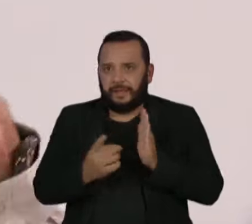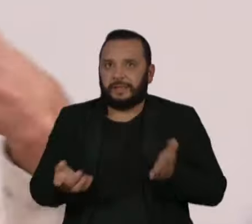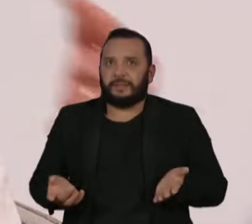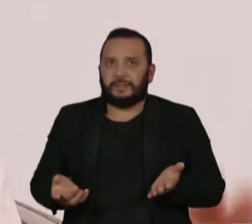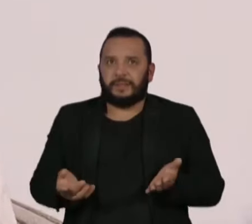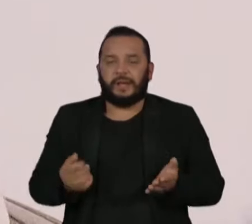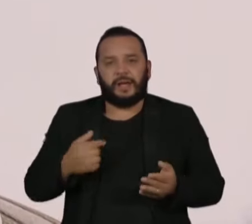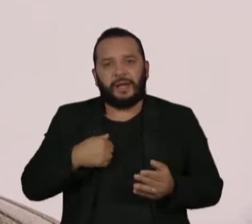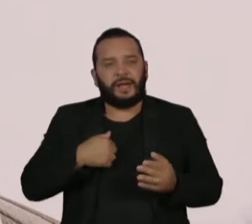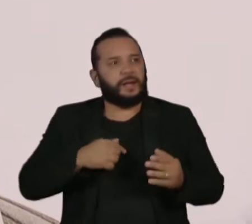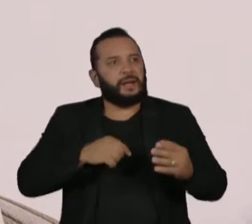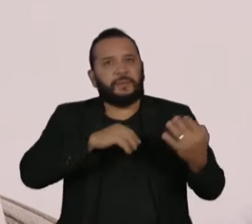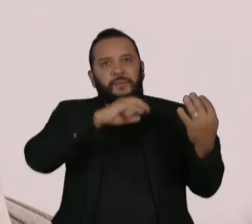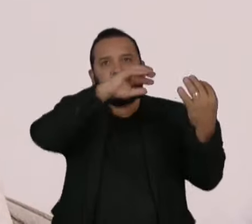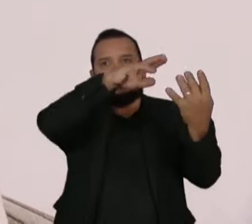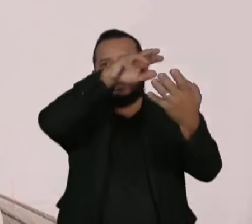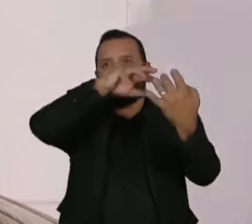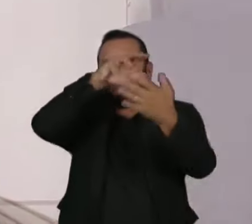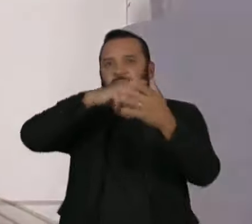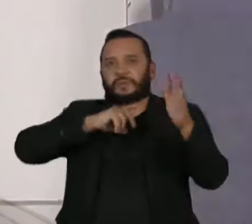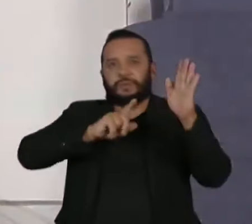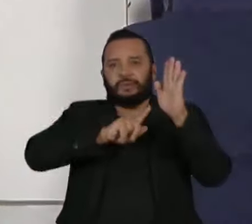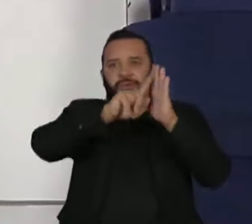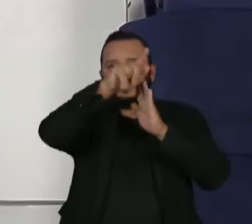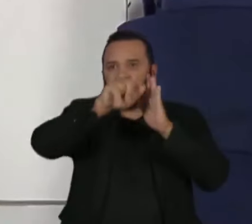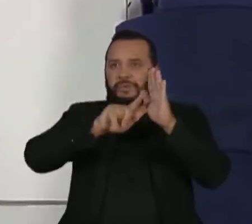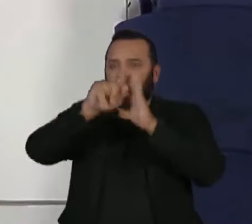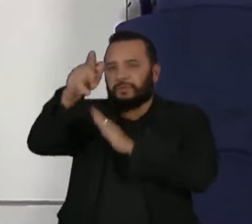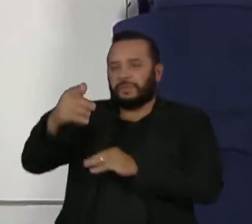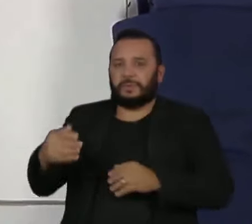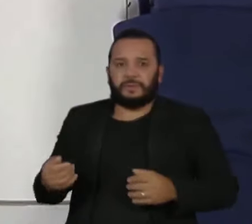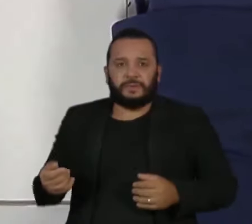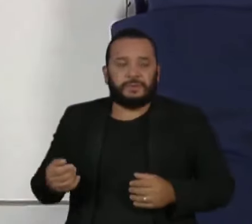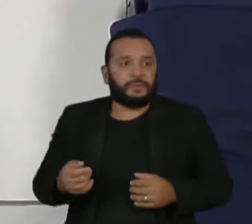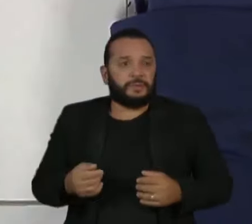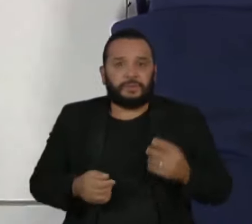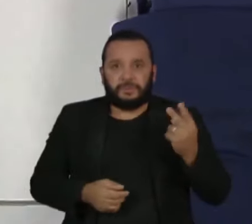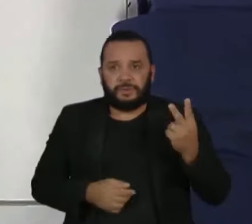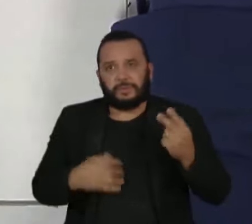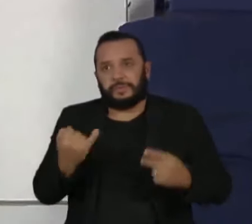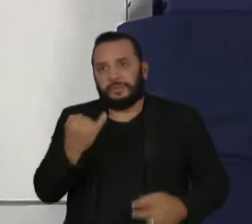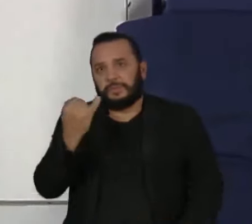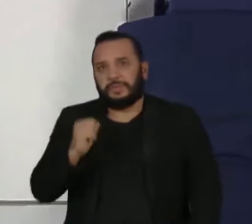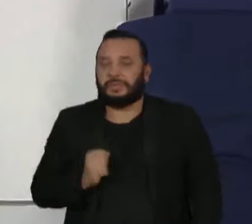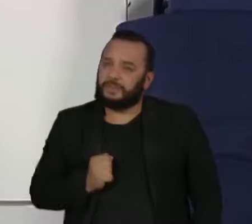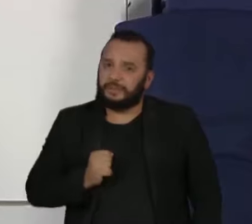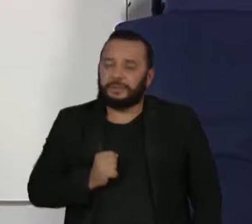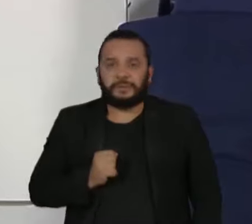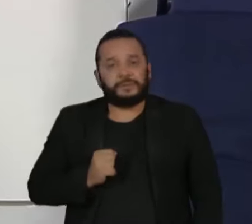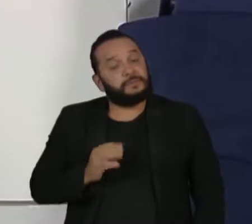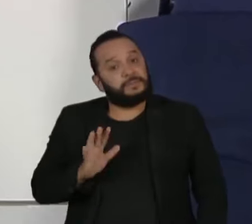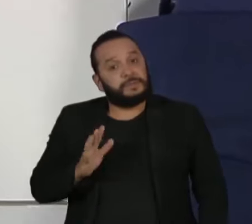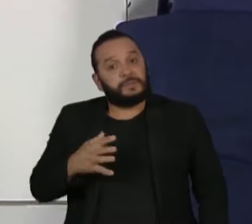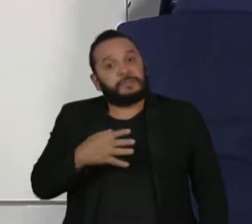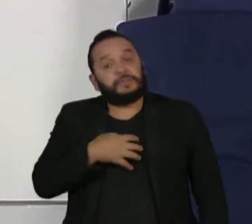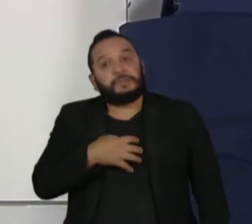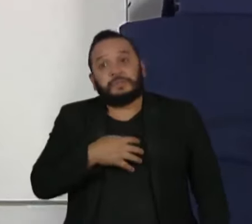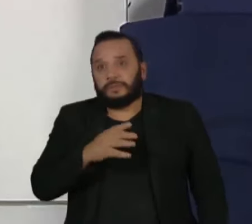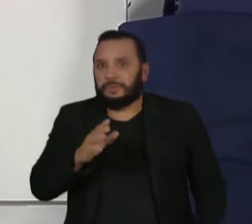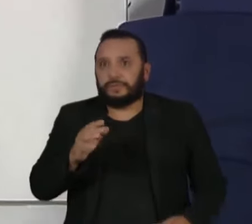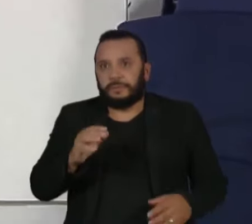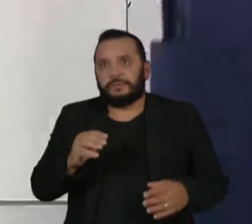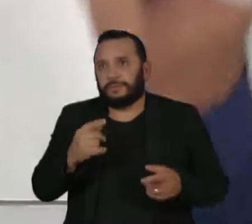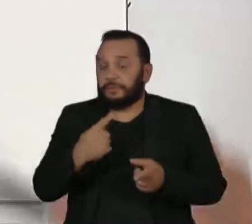essa história de colonização de planetas e colocar bactérias... Mas uma coisa exclui a outra? Ele falou que o humano tem que fugir para a por que